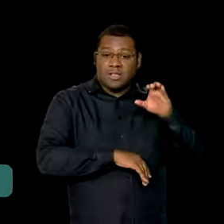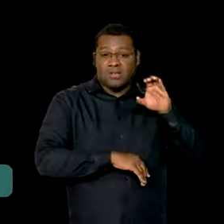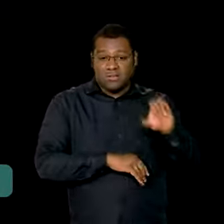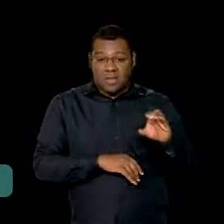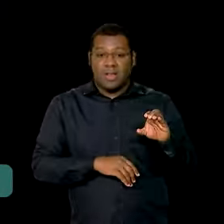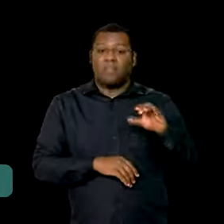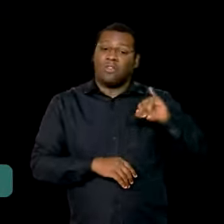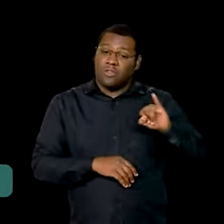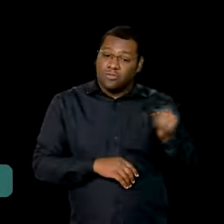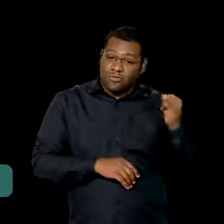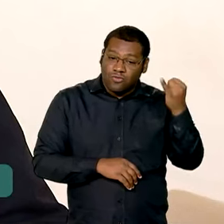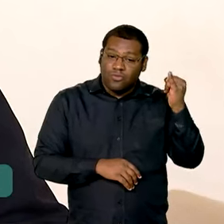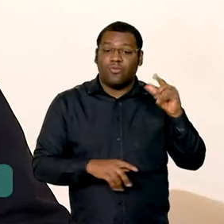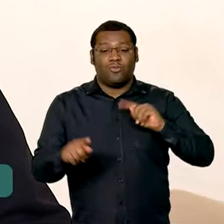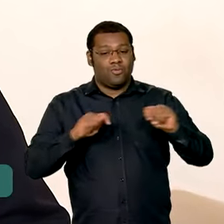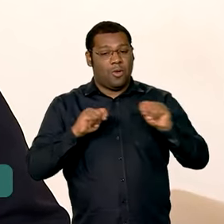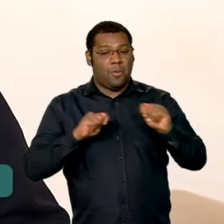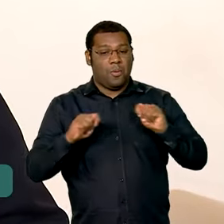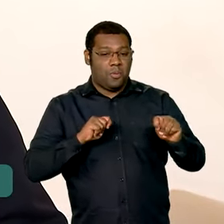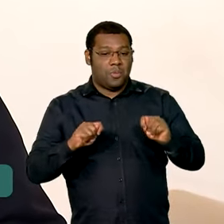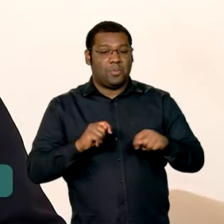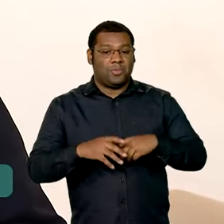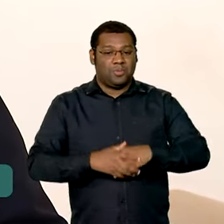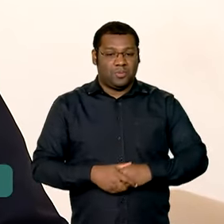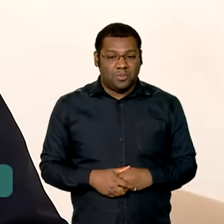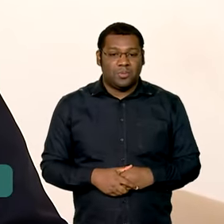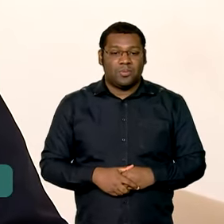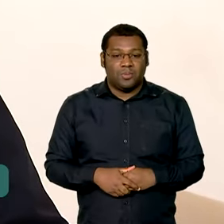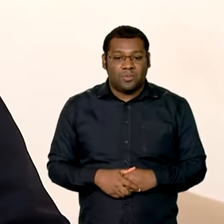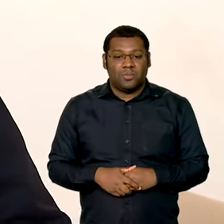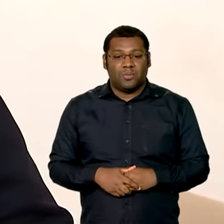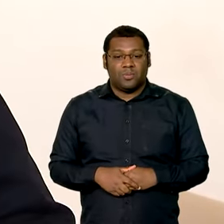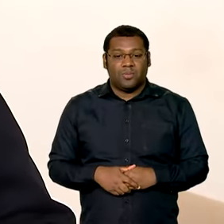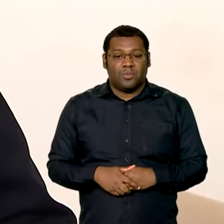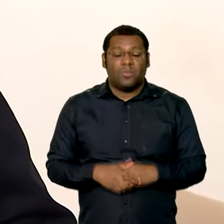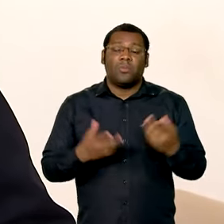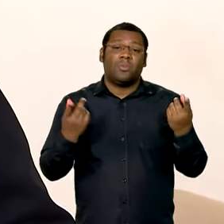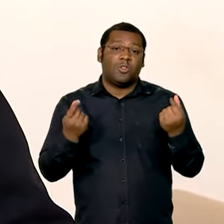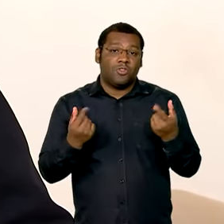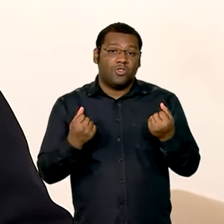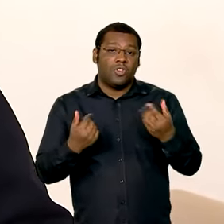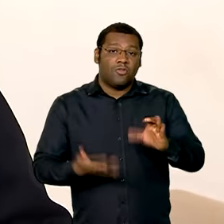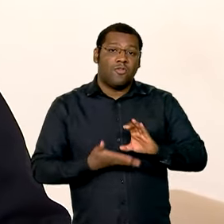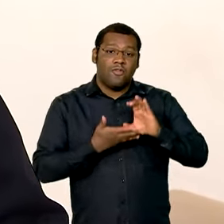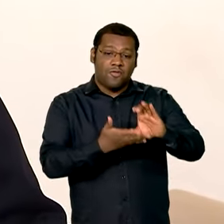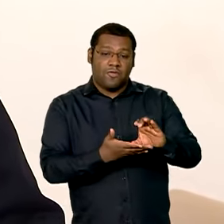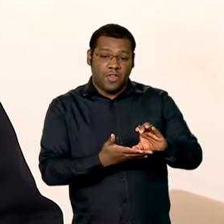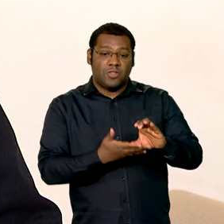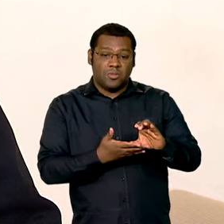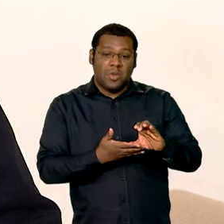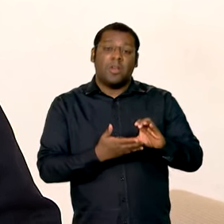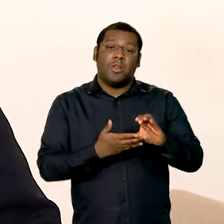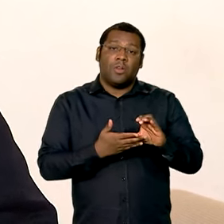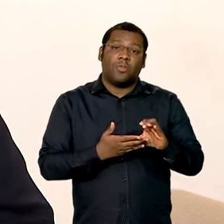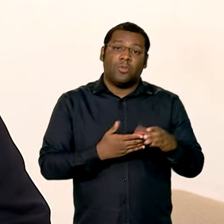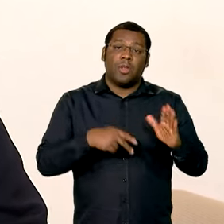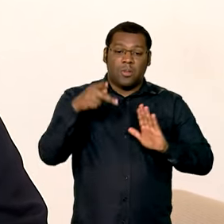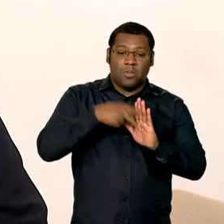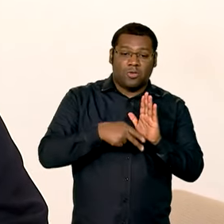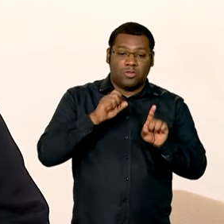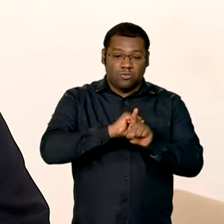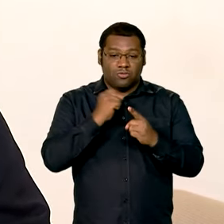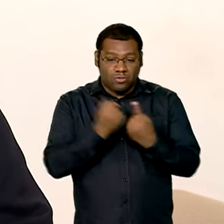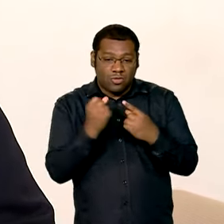com juros acessíveis. Vai fazer com que os recursos que já são destinados à habitação, eles